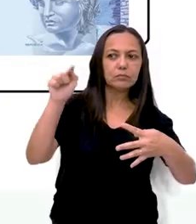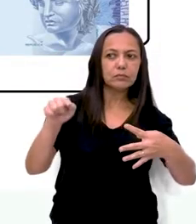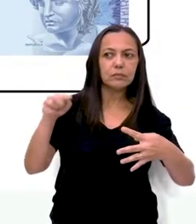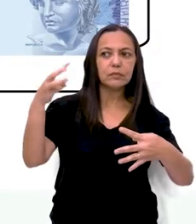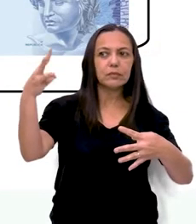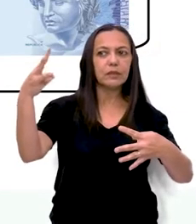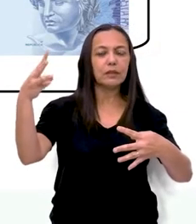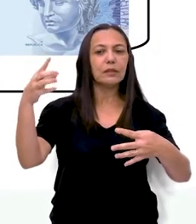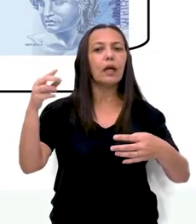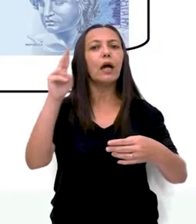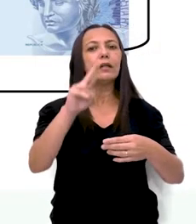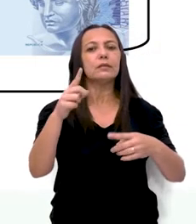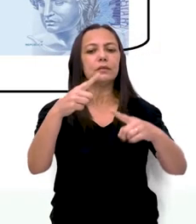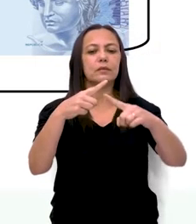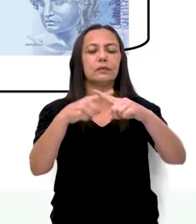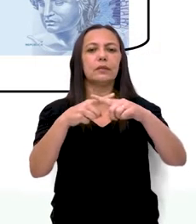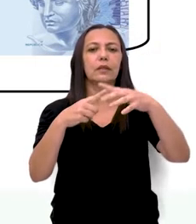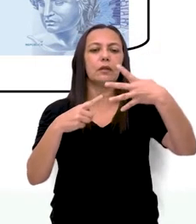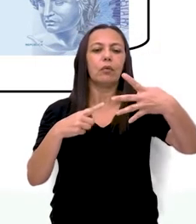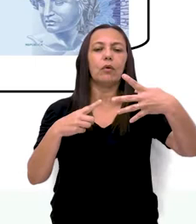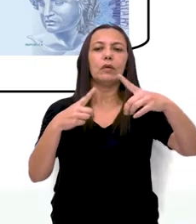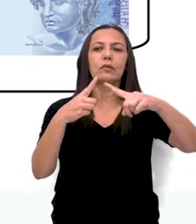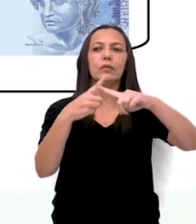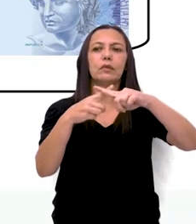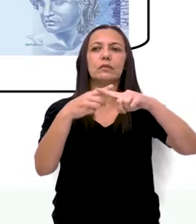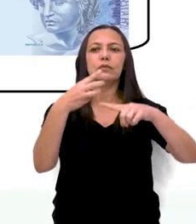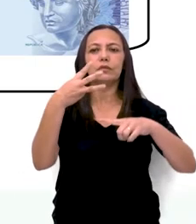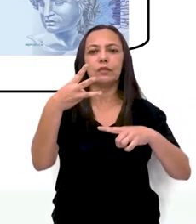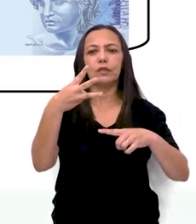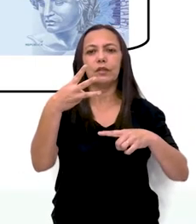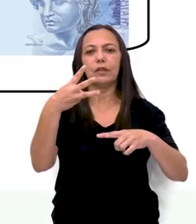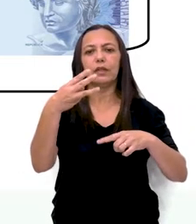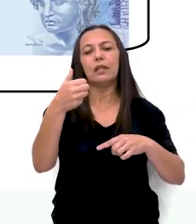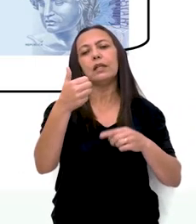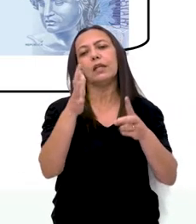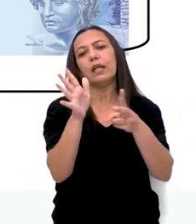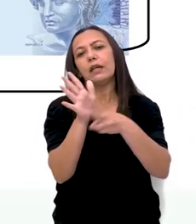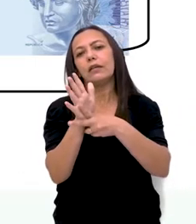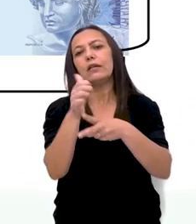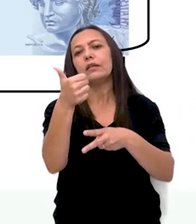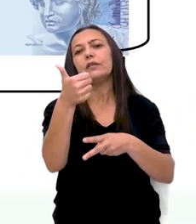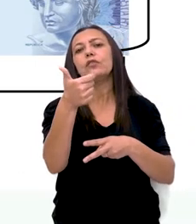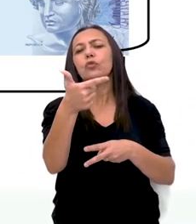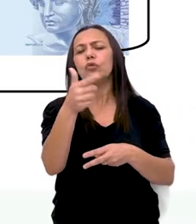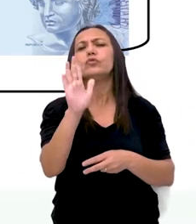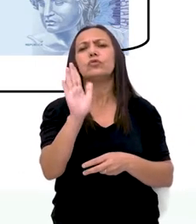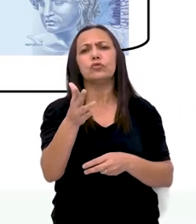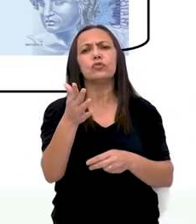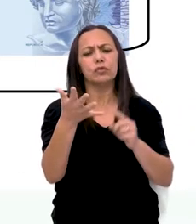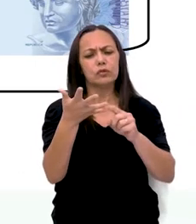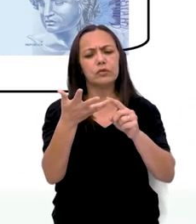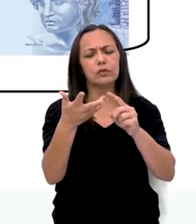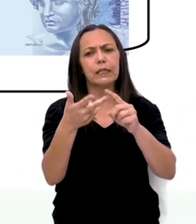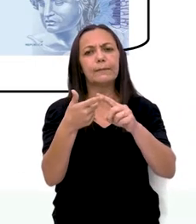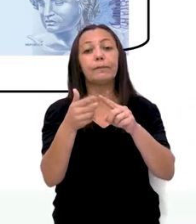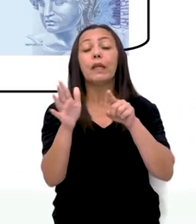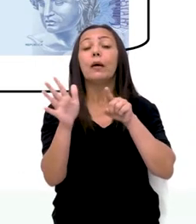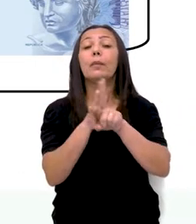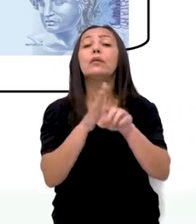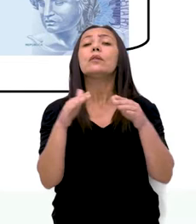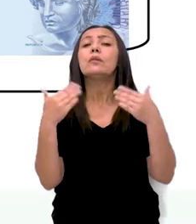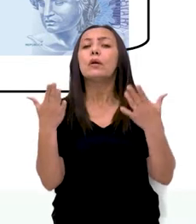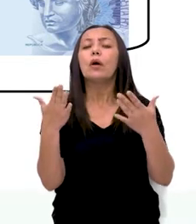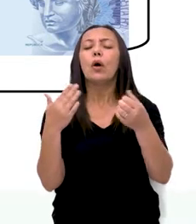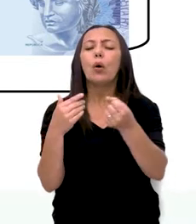Fazemos essa multiplicação. Quatro vezes três, doze. O que nós já tínhamos contado anteriormente. A